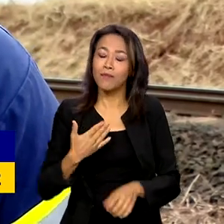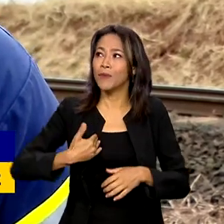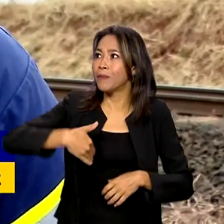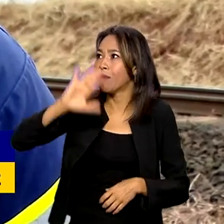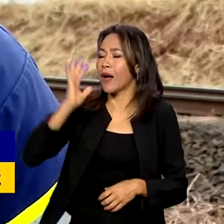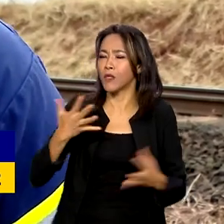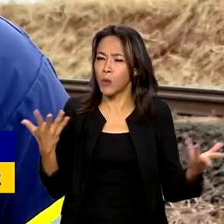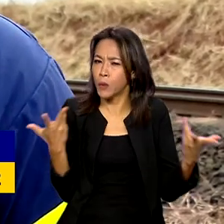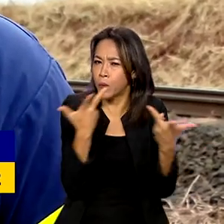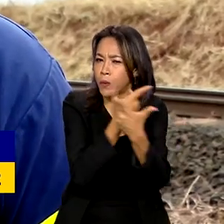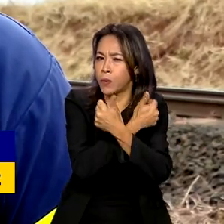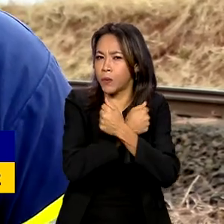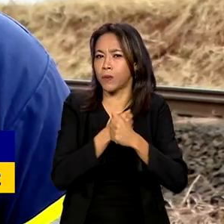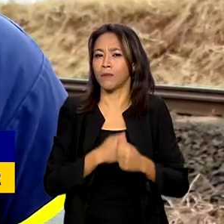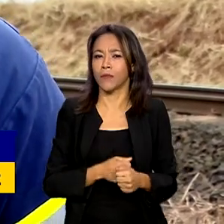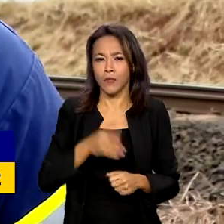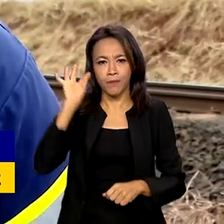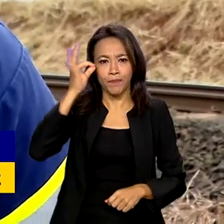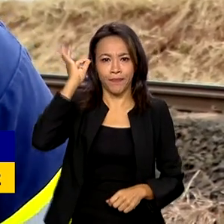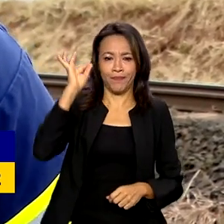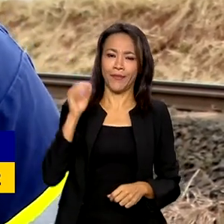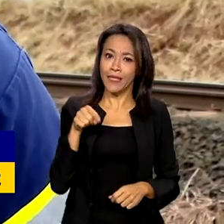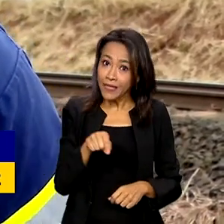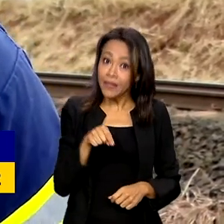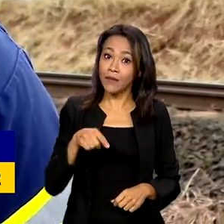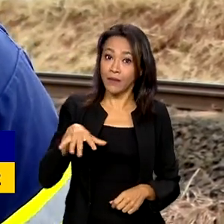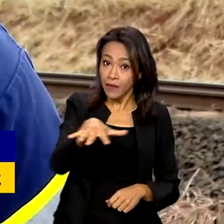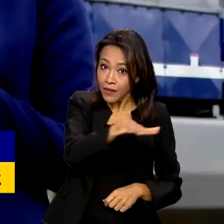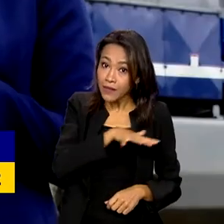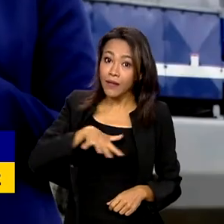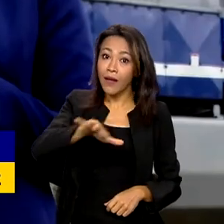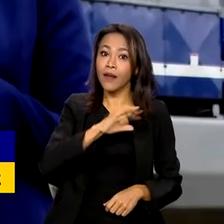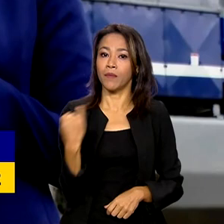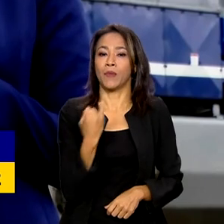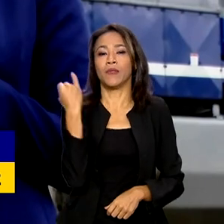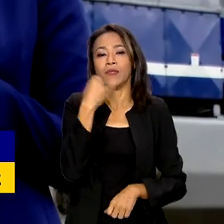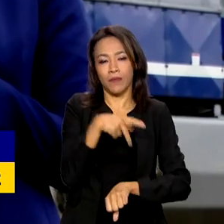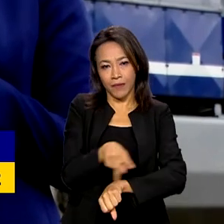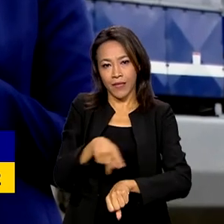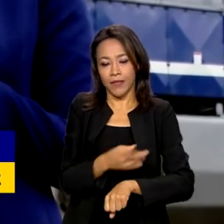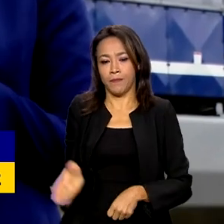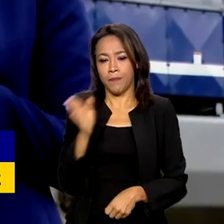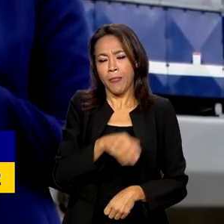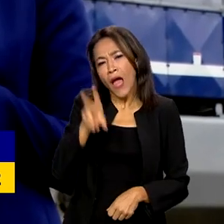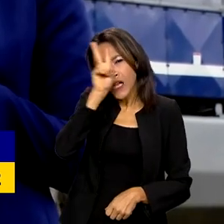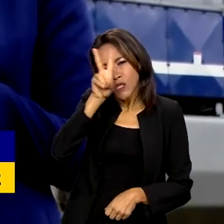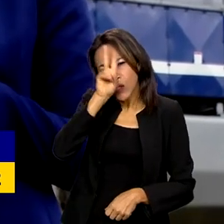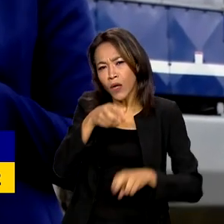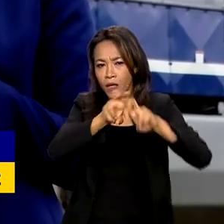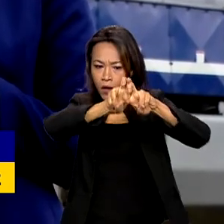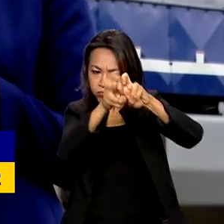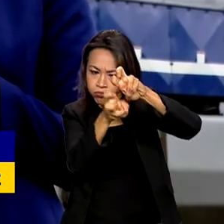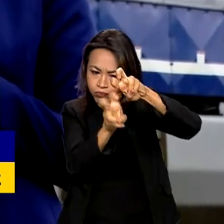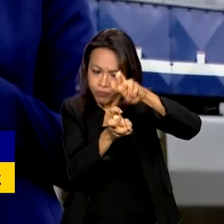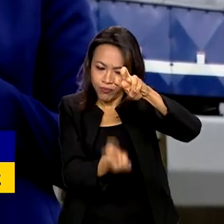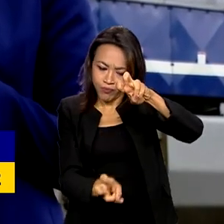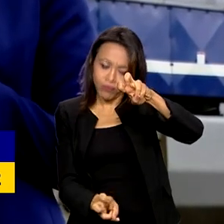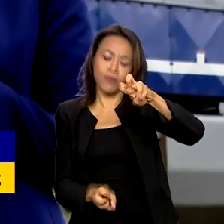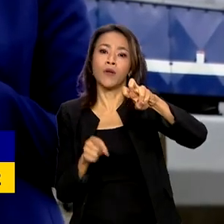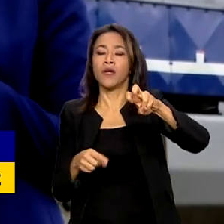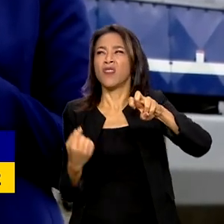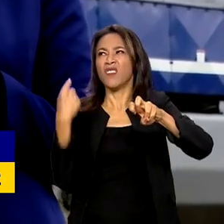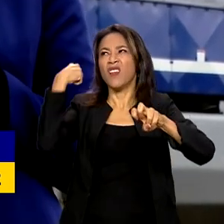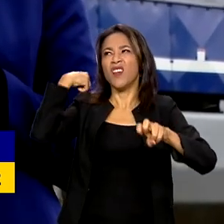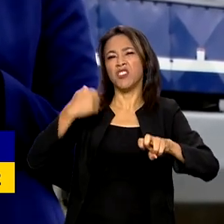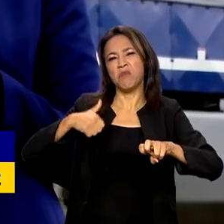mais eficiência pra um setor que é tão importante no nosso país. A história da Ferrovia Norte-Sul se arrasta desde a